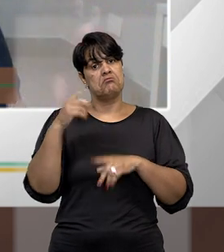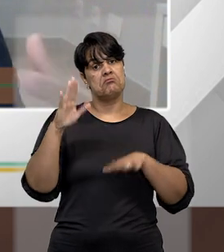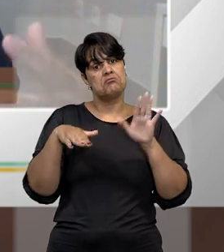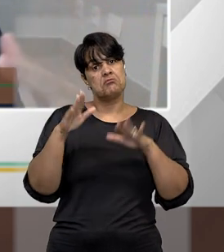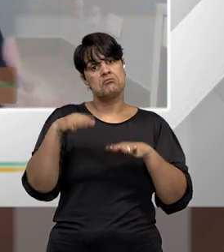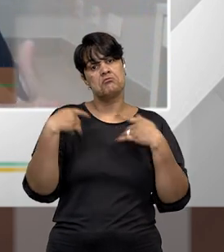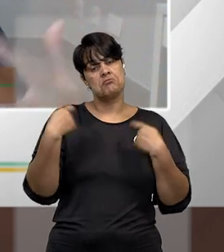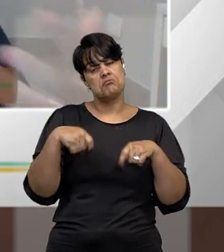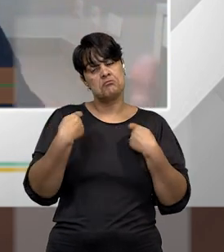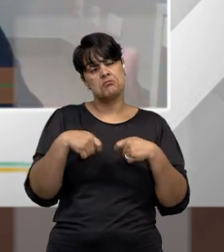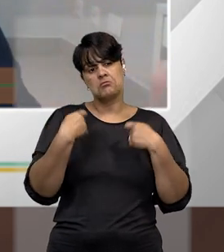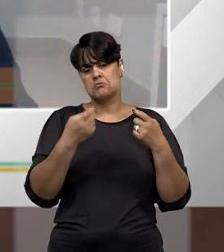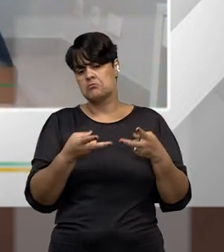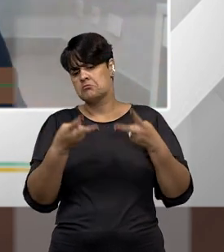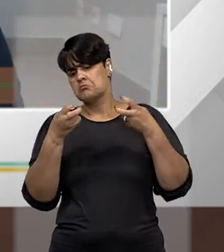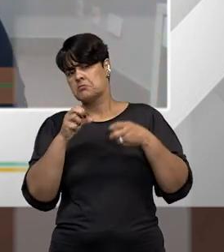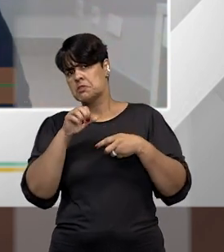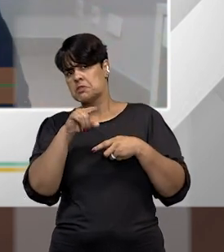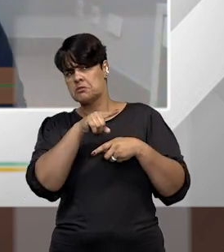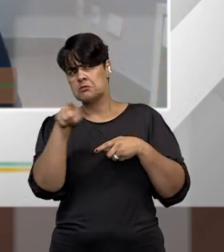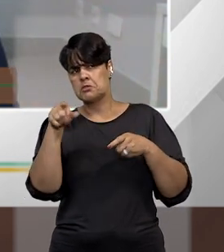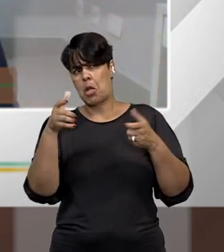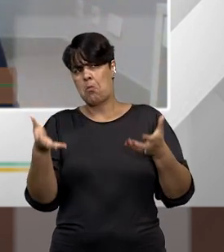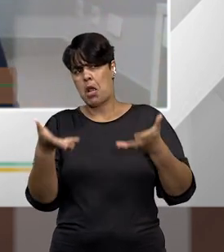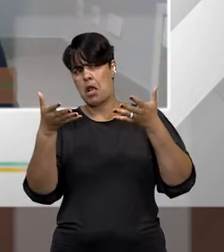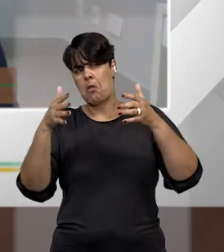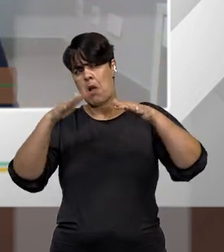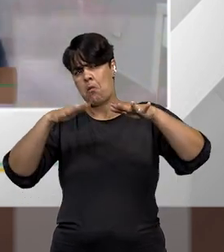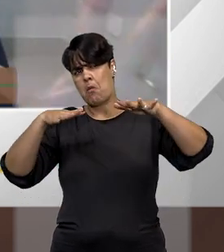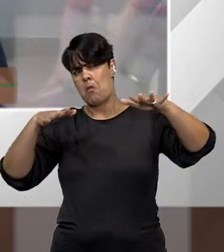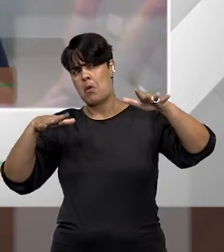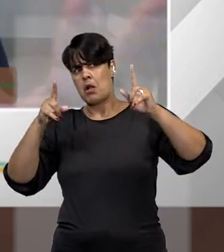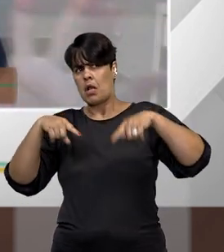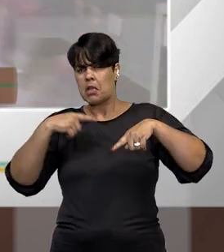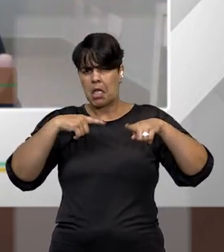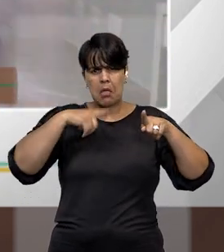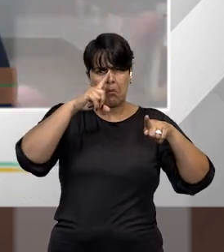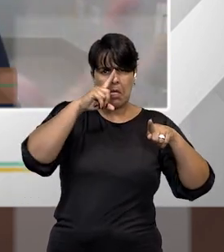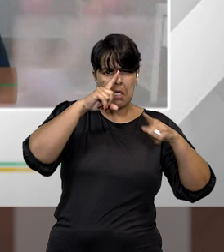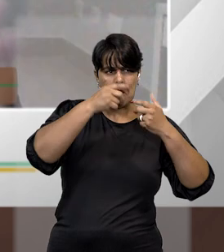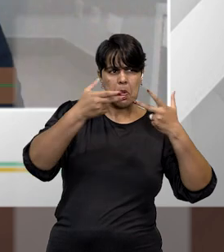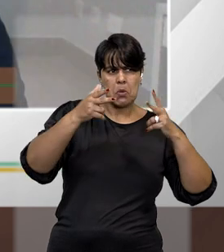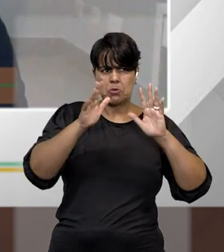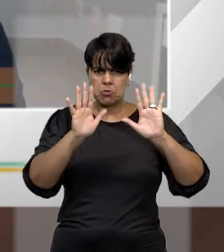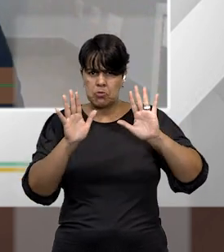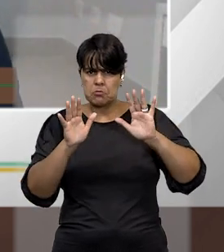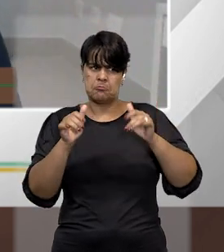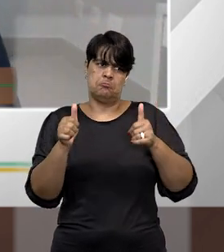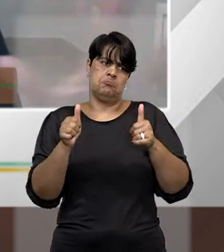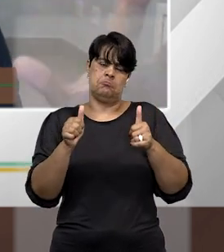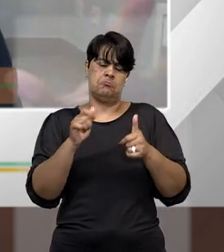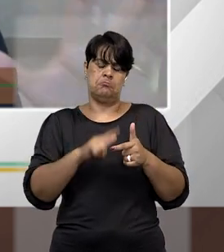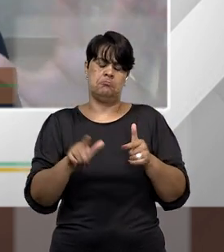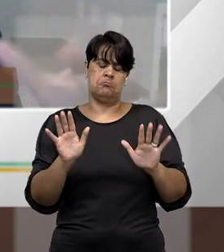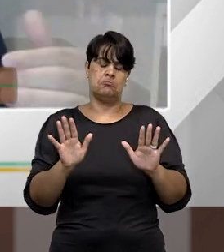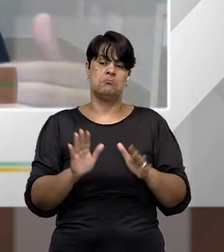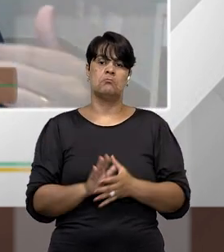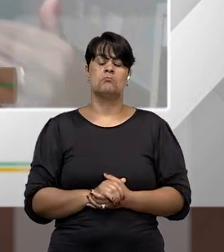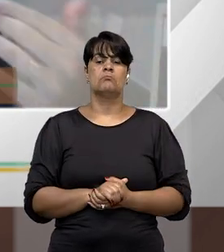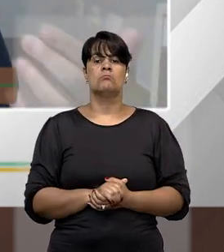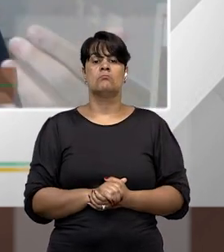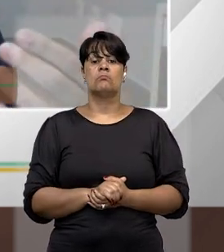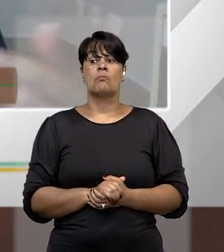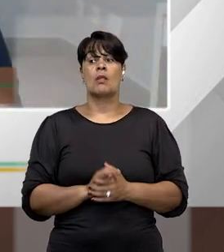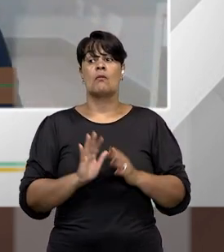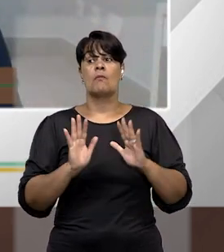manifestações ofereçam um risco concreto para determinados bens jurídicos o que importa? É uma disposição que demonstra que o legislador